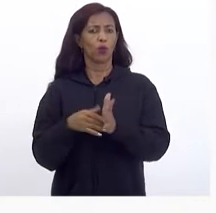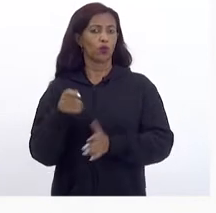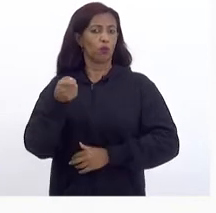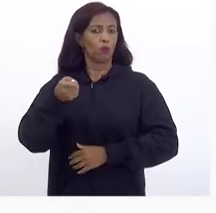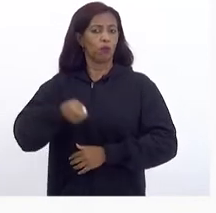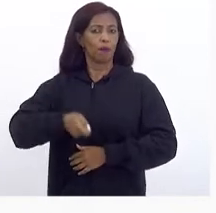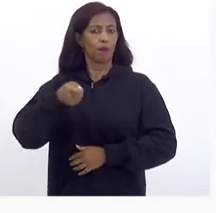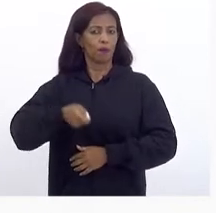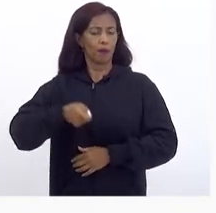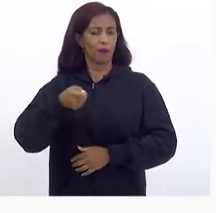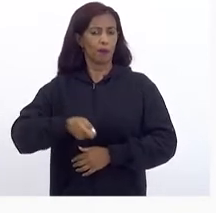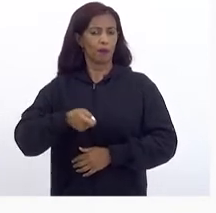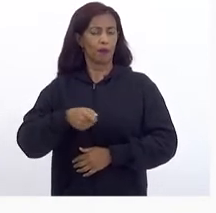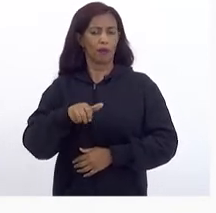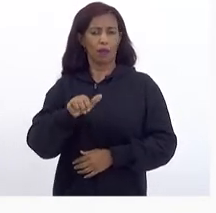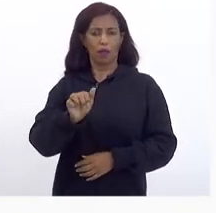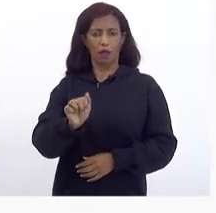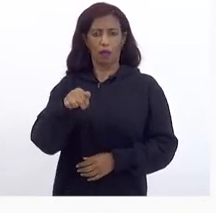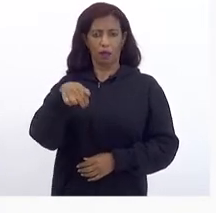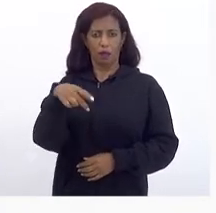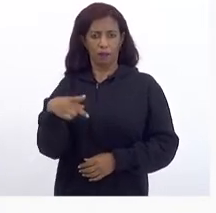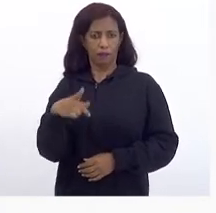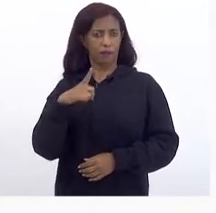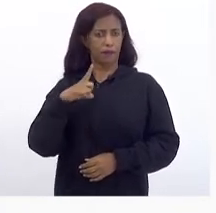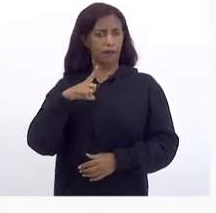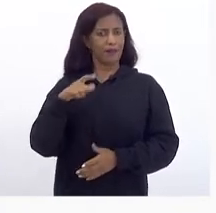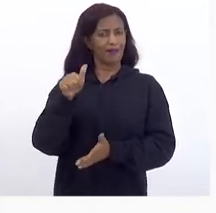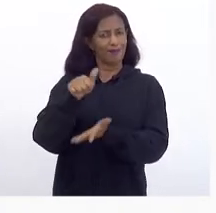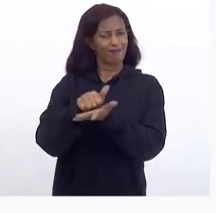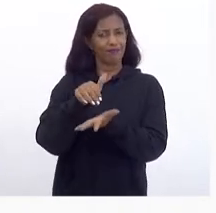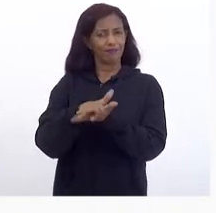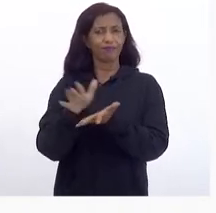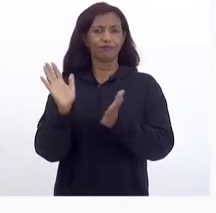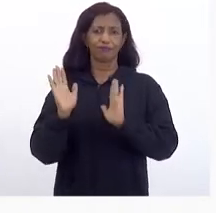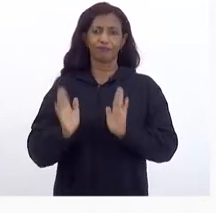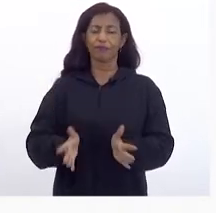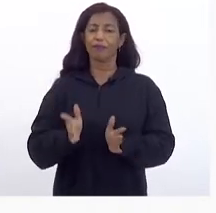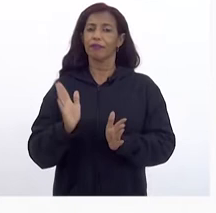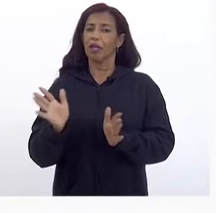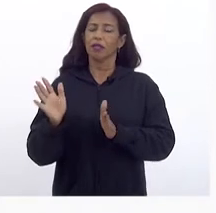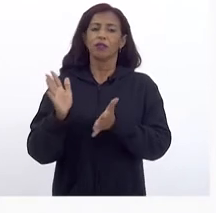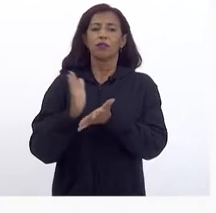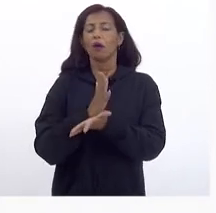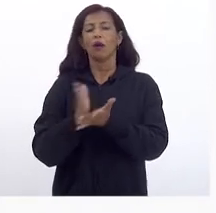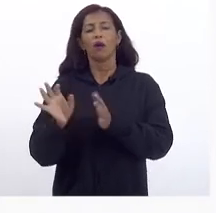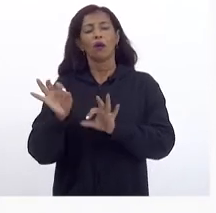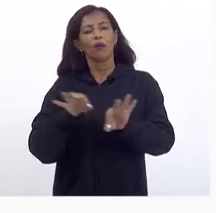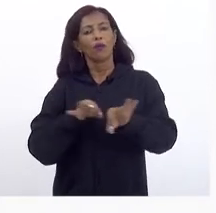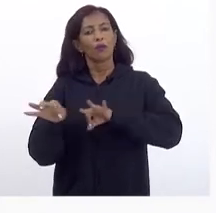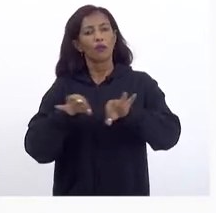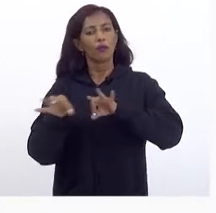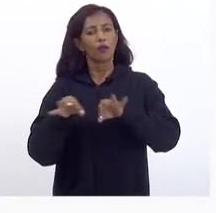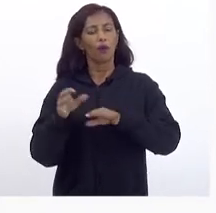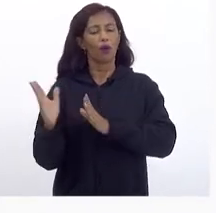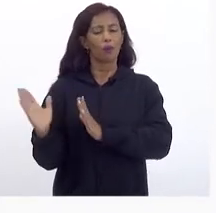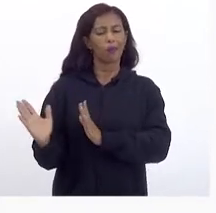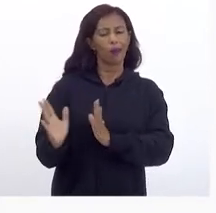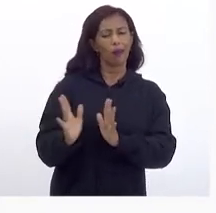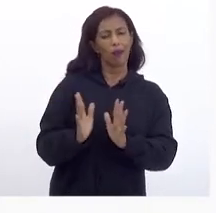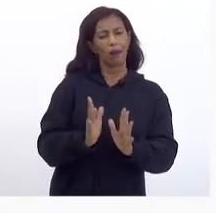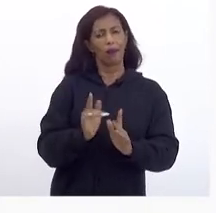Petrobras Da ANP Teve algumas Consequências Mas De qualquer forma Essas coisas São muito